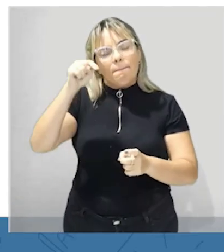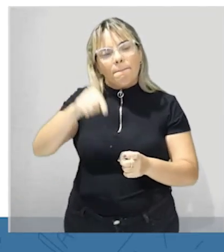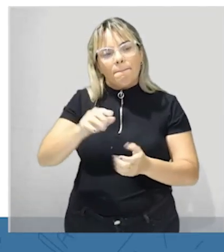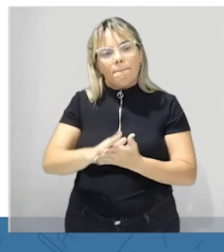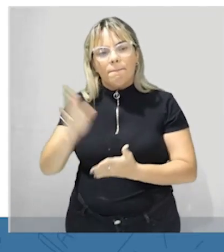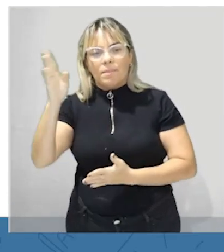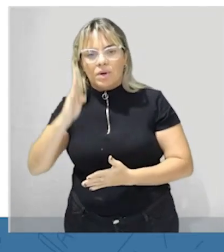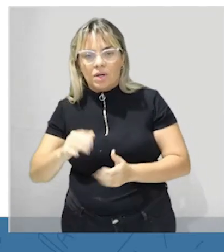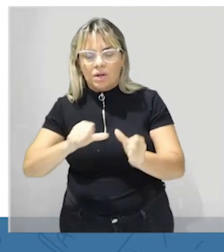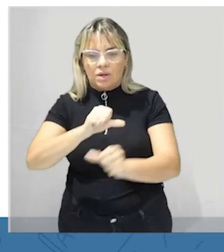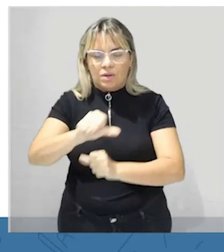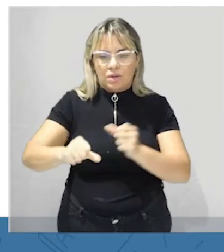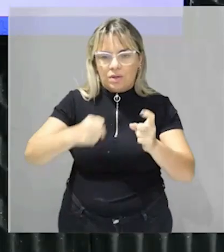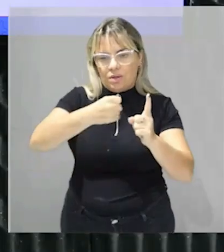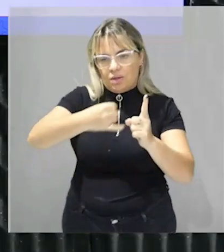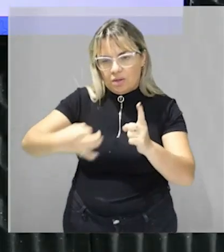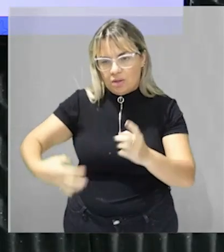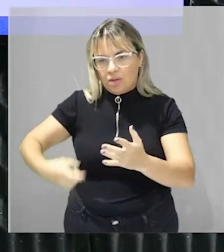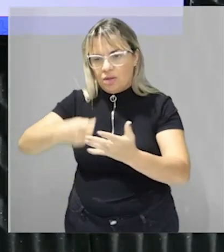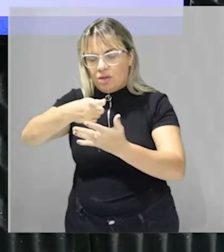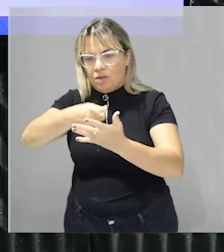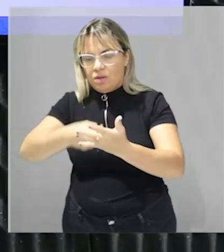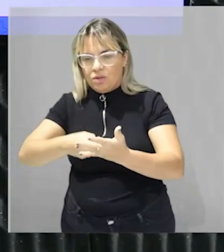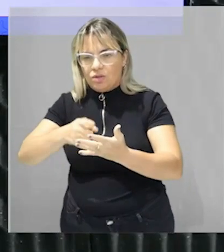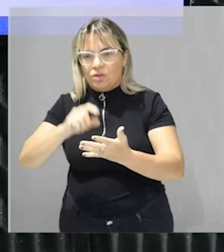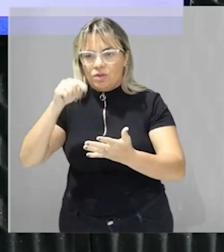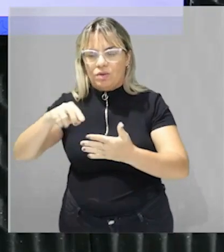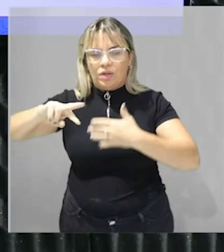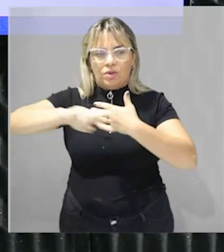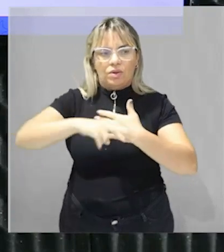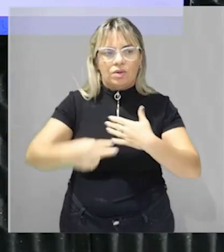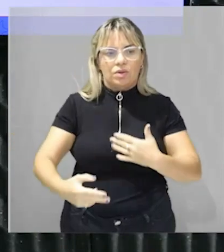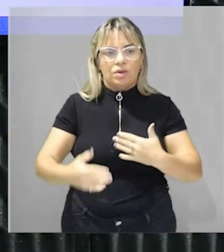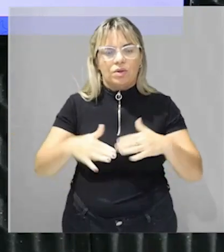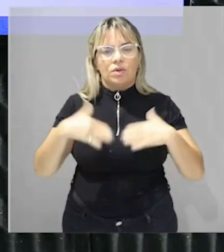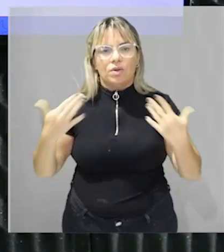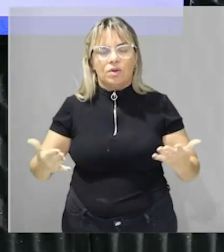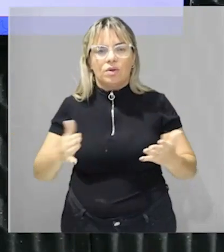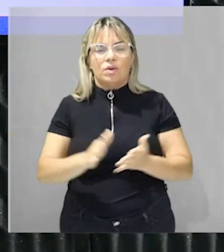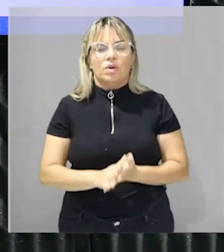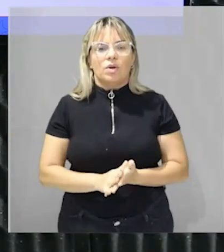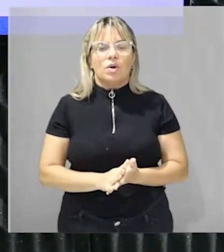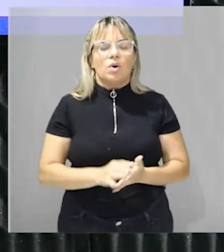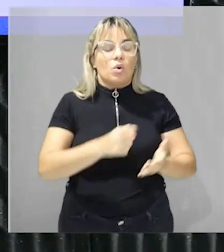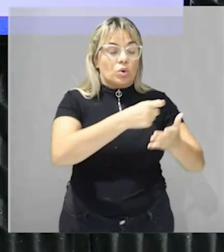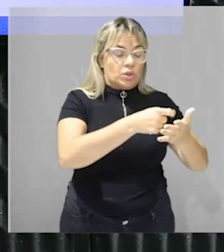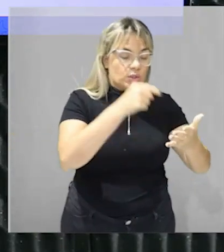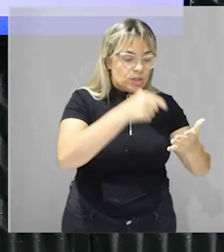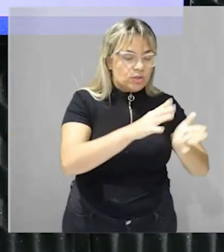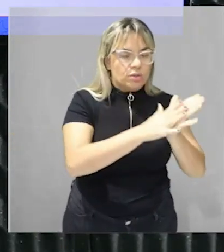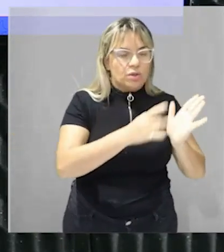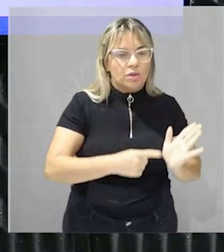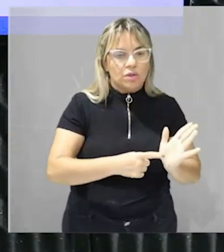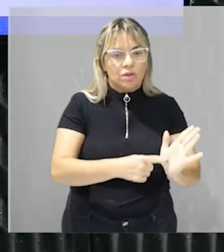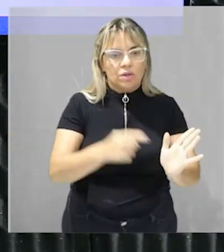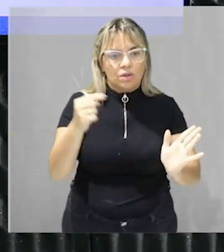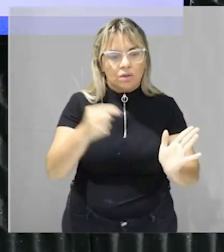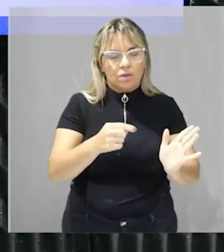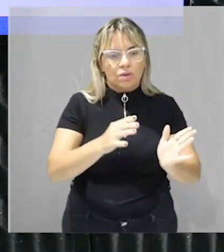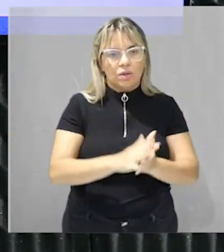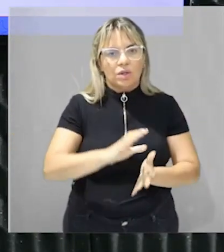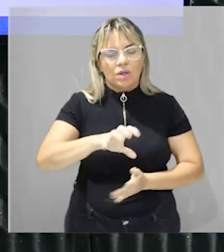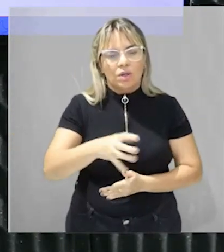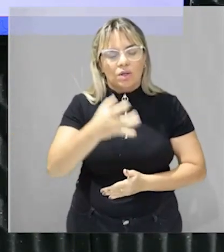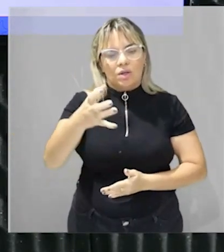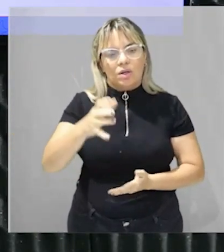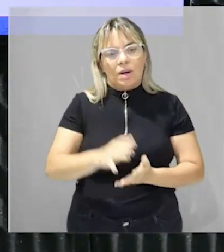descritas no texto tiveram como efeito a ou seja o texto vai te dizer uma situação e isso vai trazer uma consequência